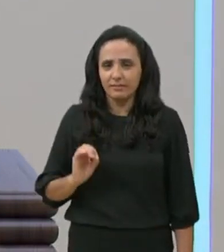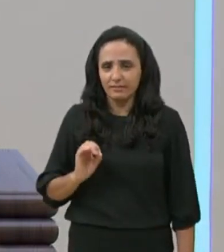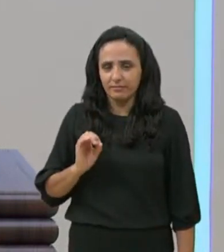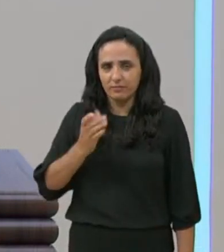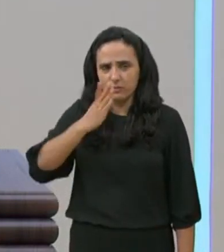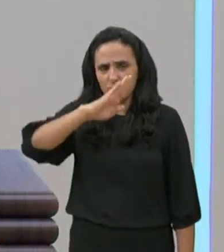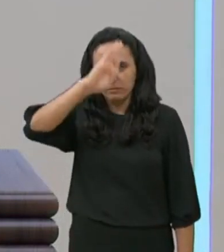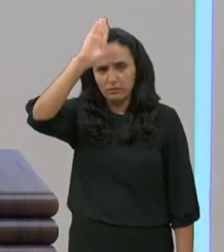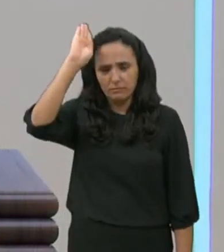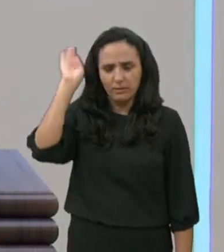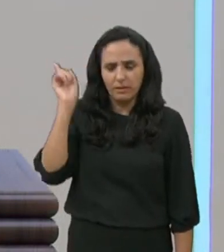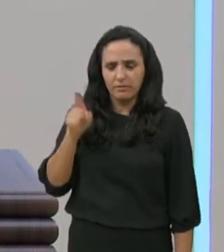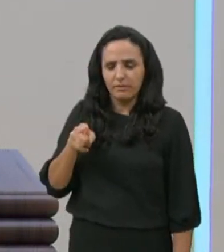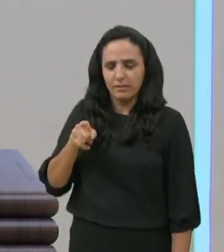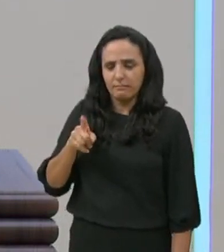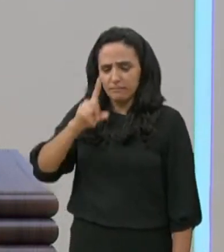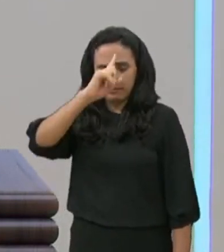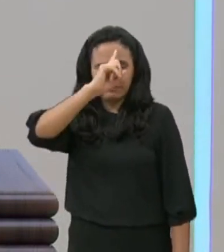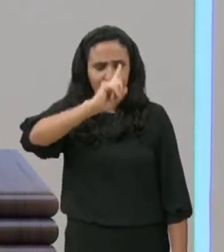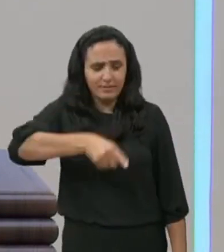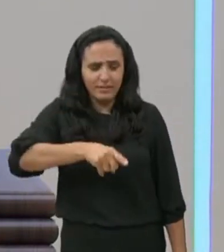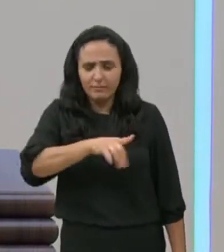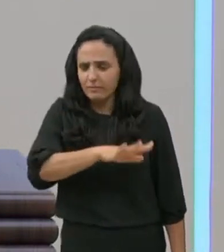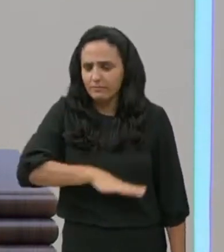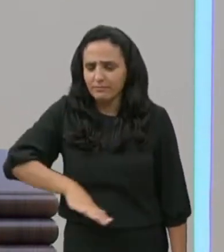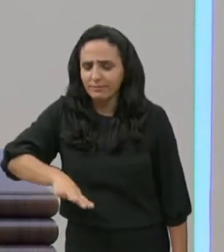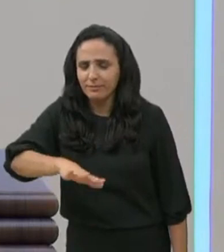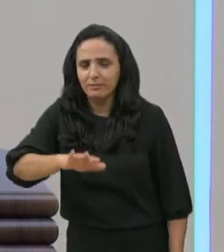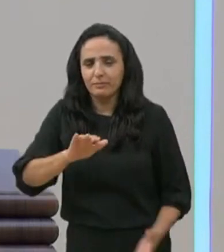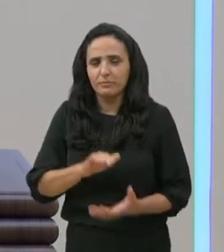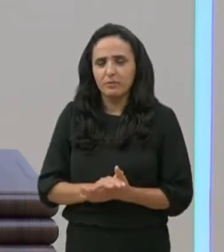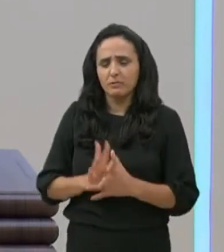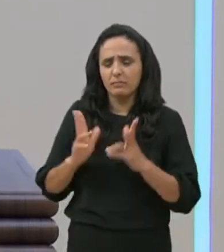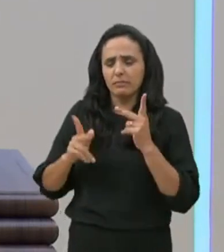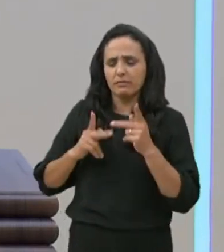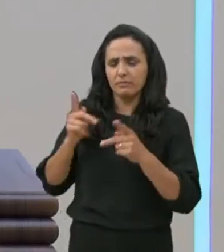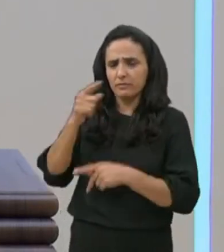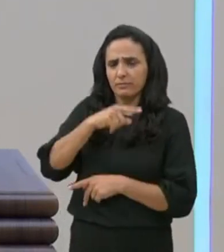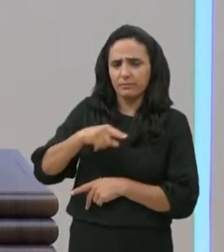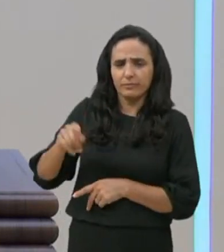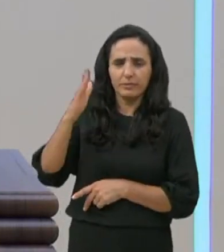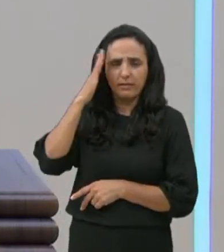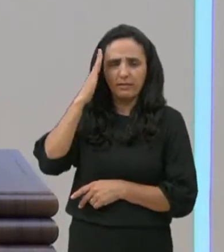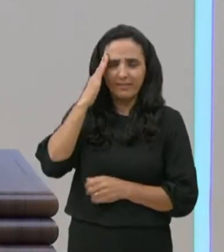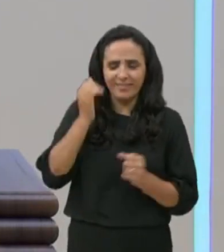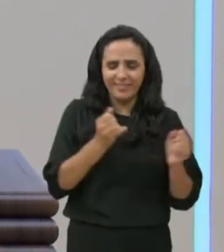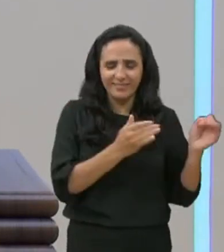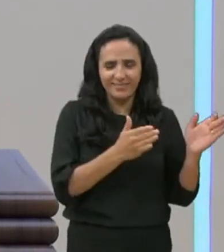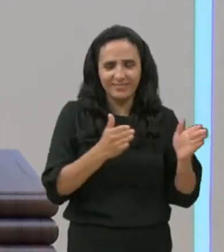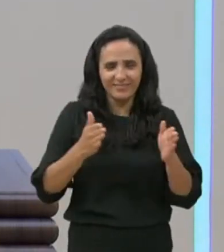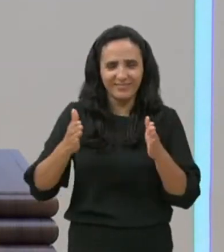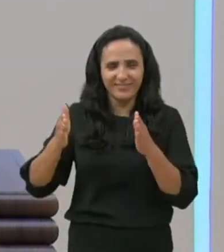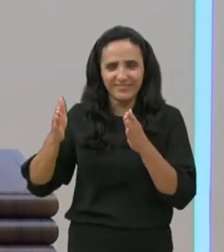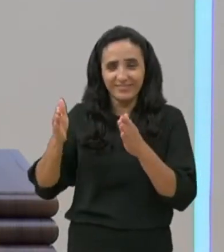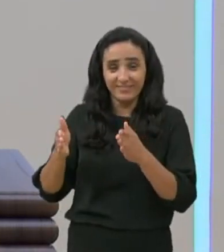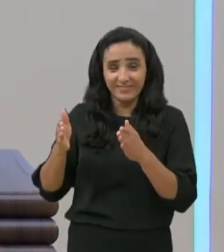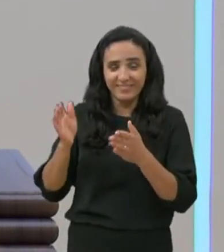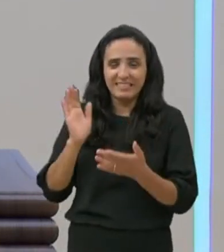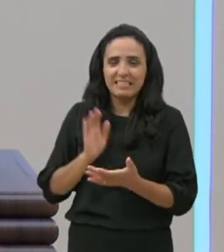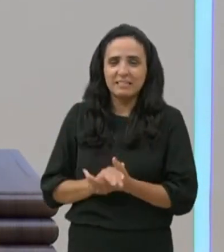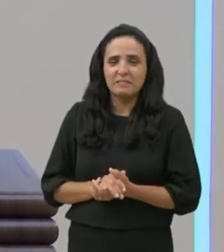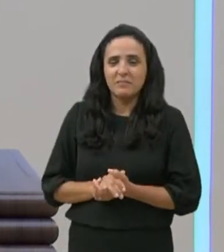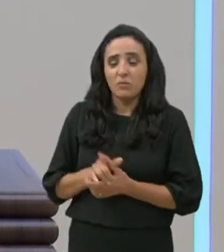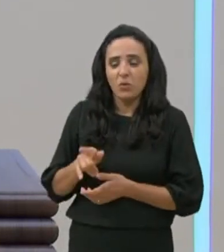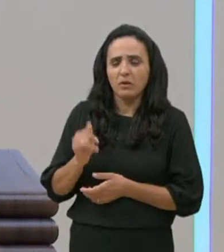Se fosse olhar, e é interessante que a gente fale disto, para que você entenda um pouco da narrativa